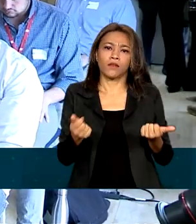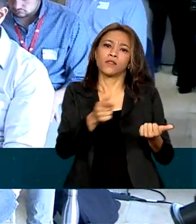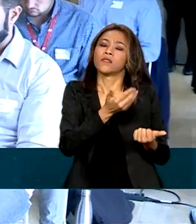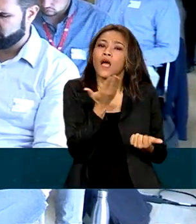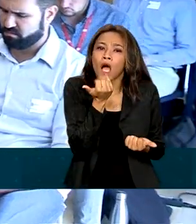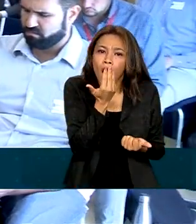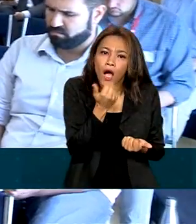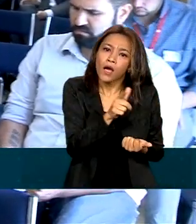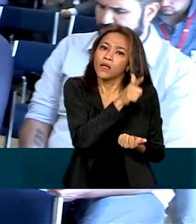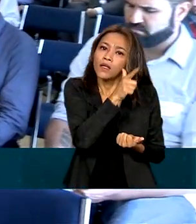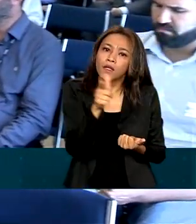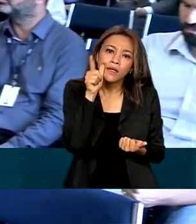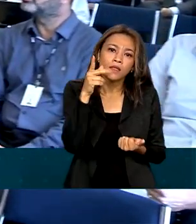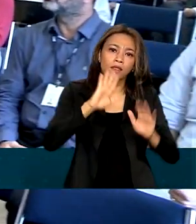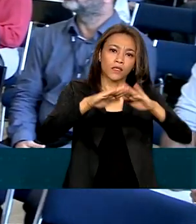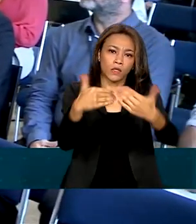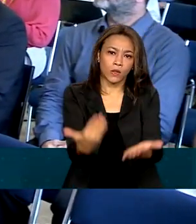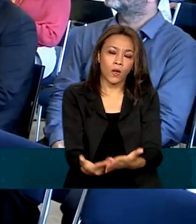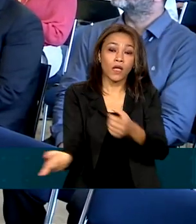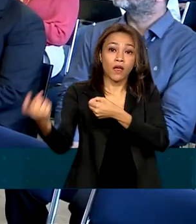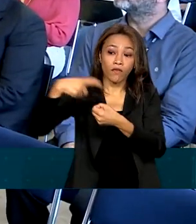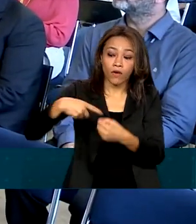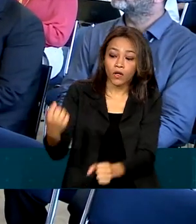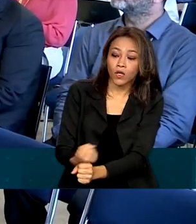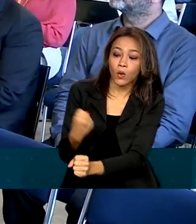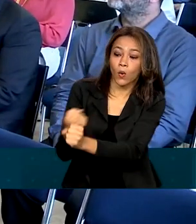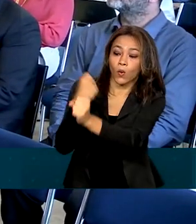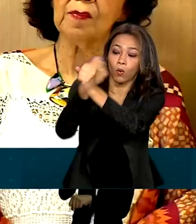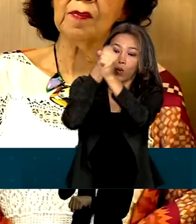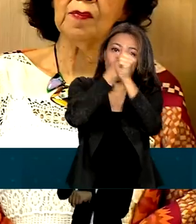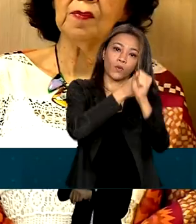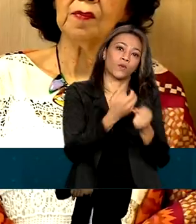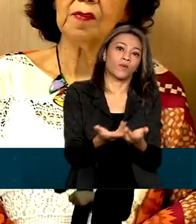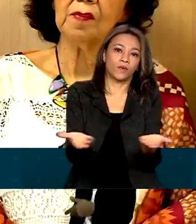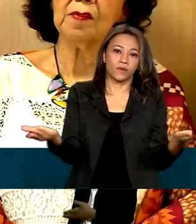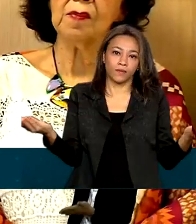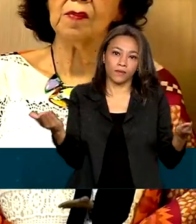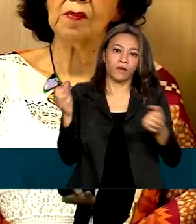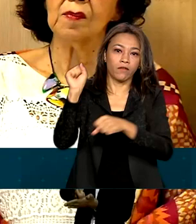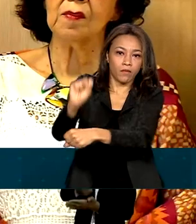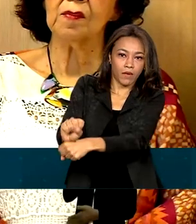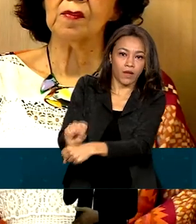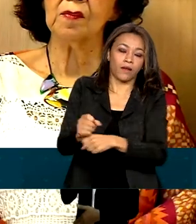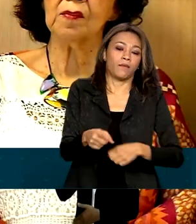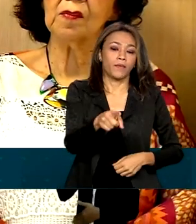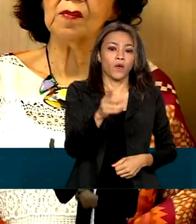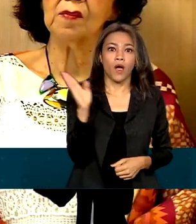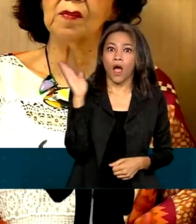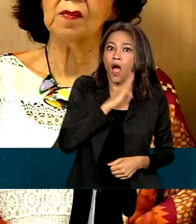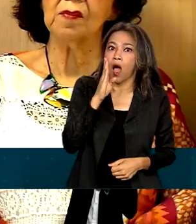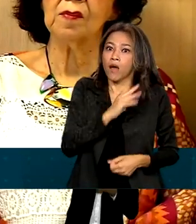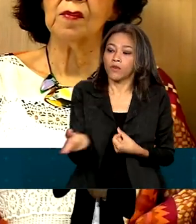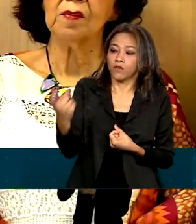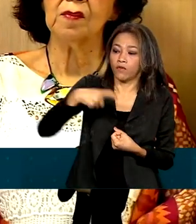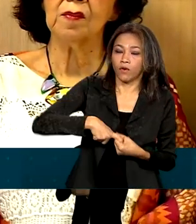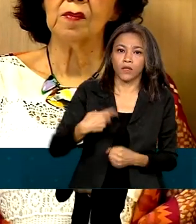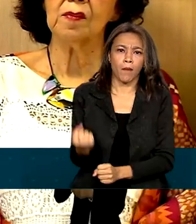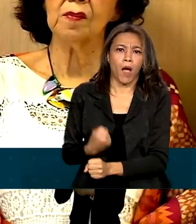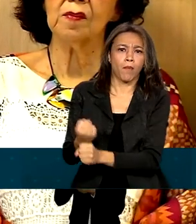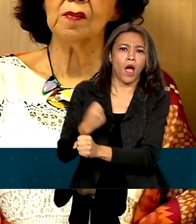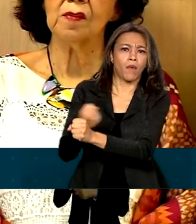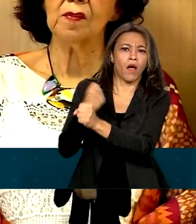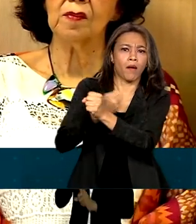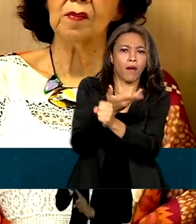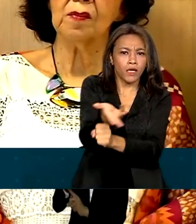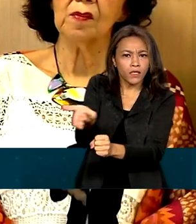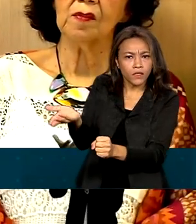retomada de obras de creches e escolas paralisadas. A ideia é a possa retomar essas obras o mais rápido possível, mas